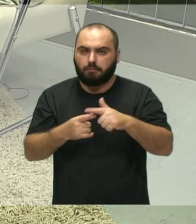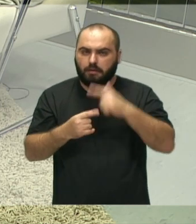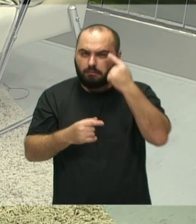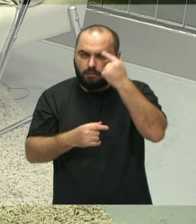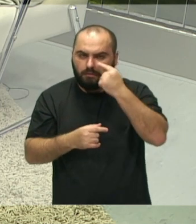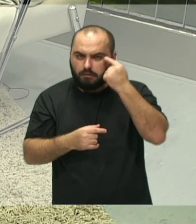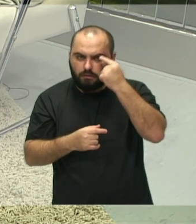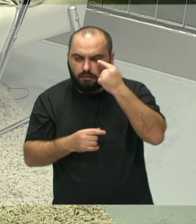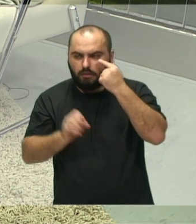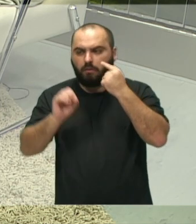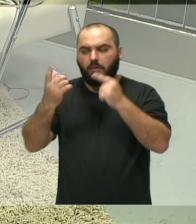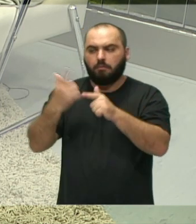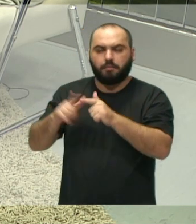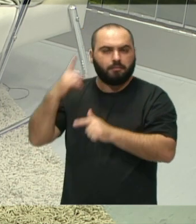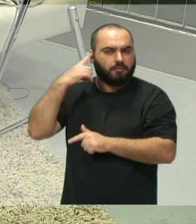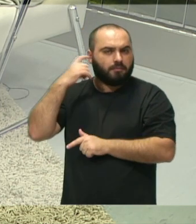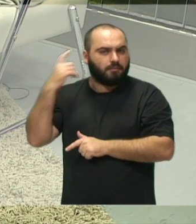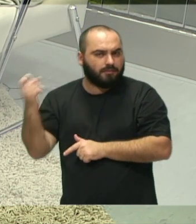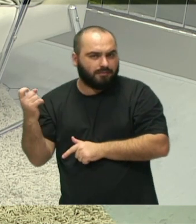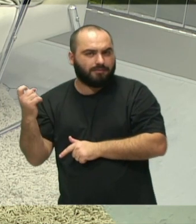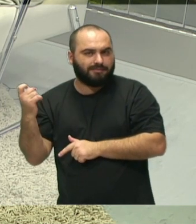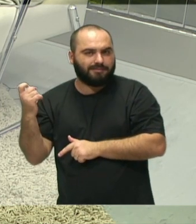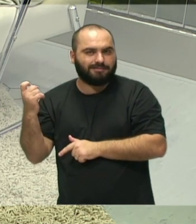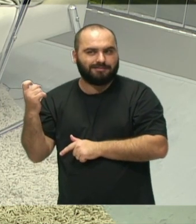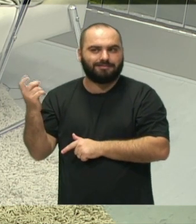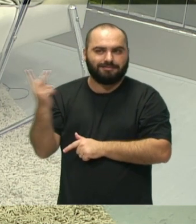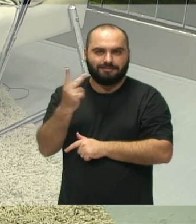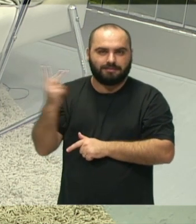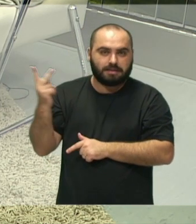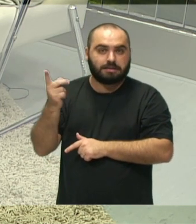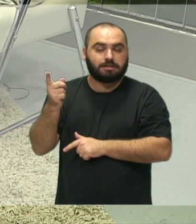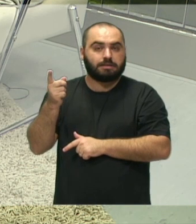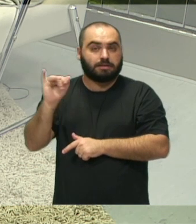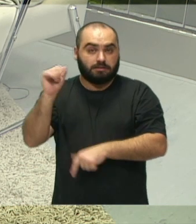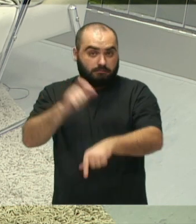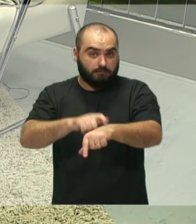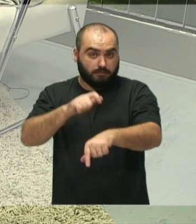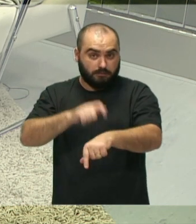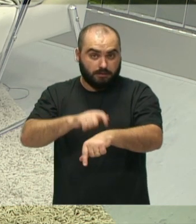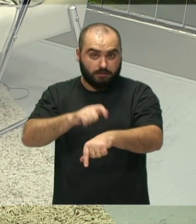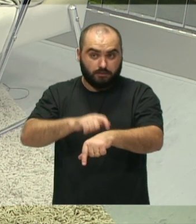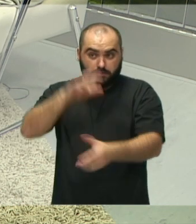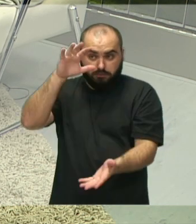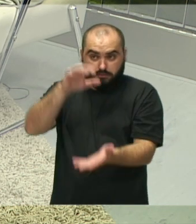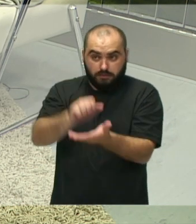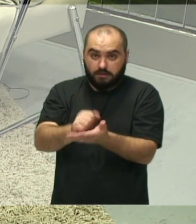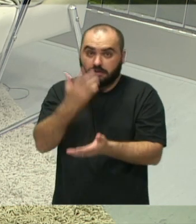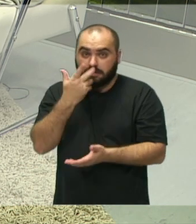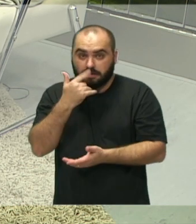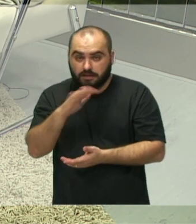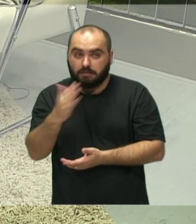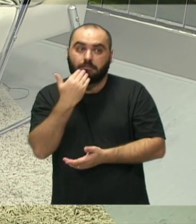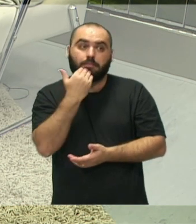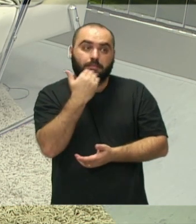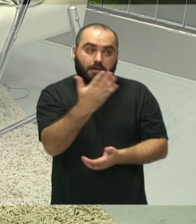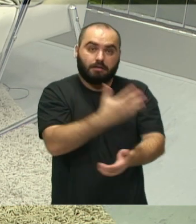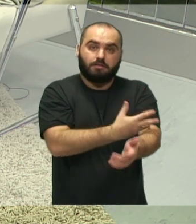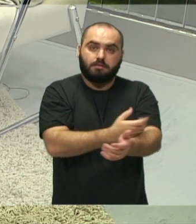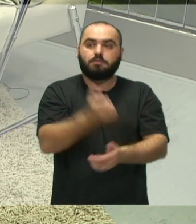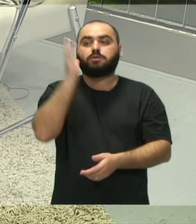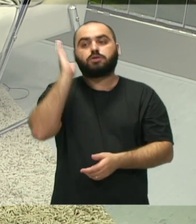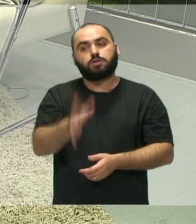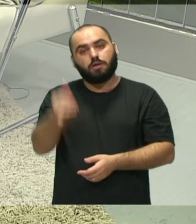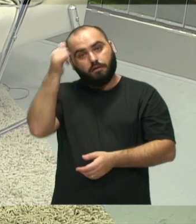tem um problema de audição. Então, se nós fizermos esses exames no ato da matrícula da criança, a gente está prevenindo esse problema. A gente já está